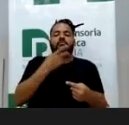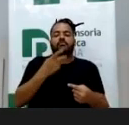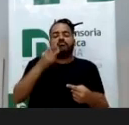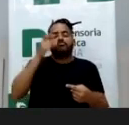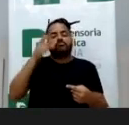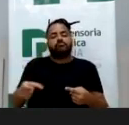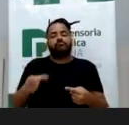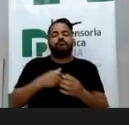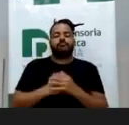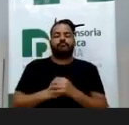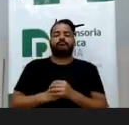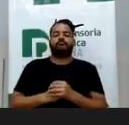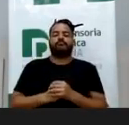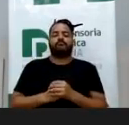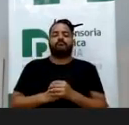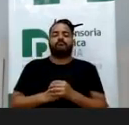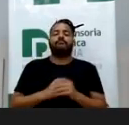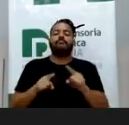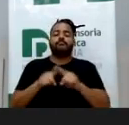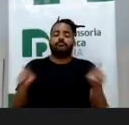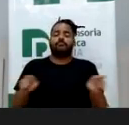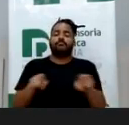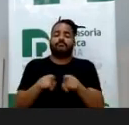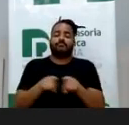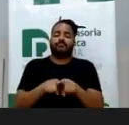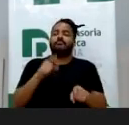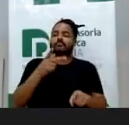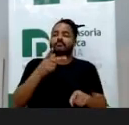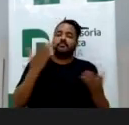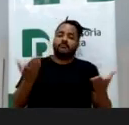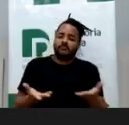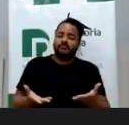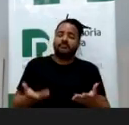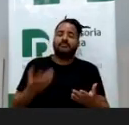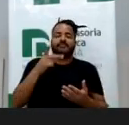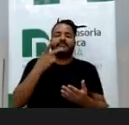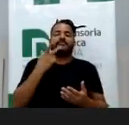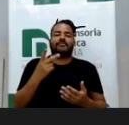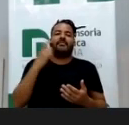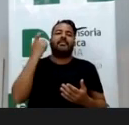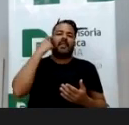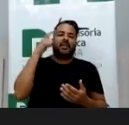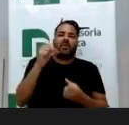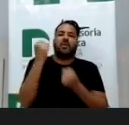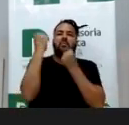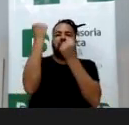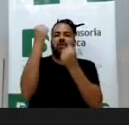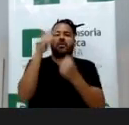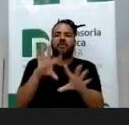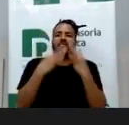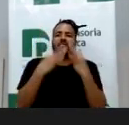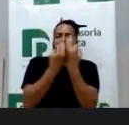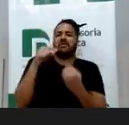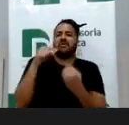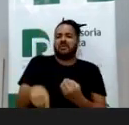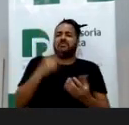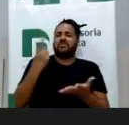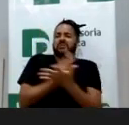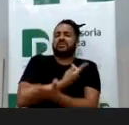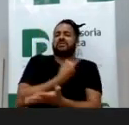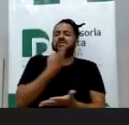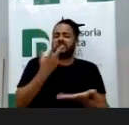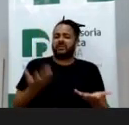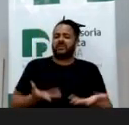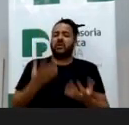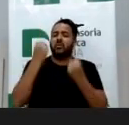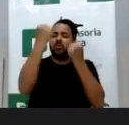é, mas que nesse exercício está desconsiderando a finalidade do poder familiar que ele exerce. Foi isso que eu comecei dizendo. O poder familiar